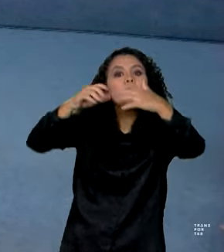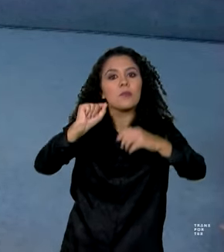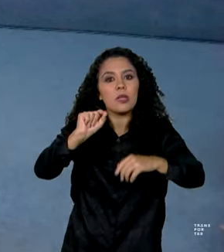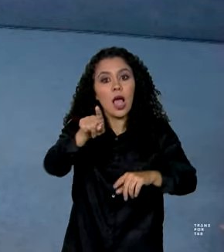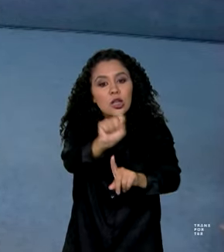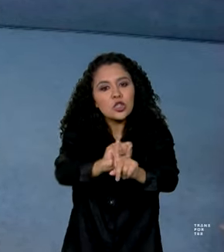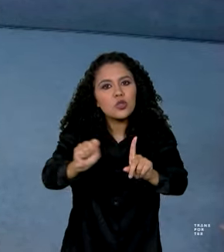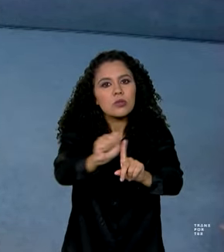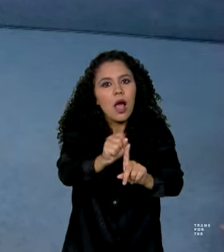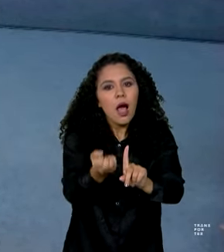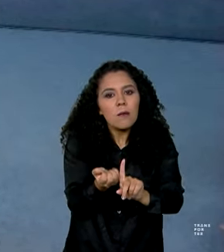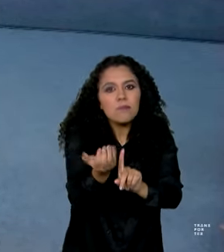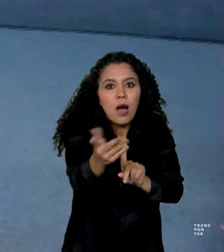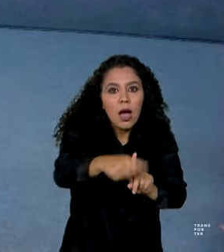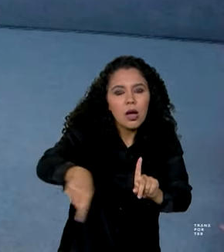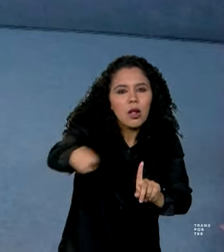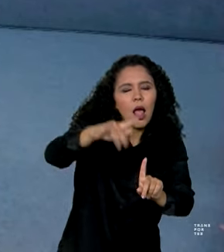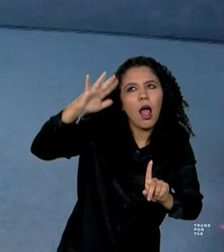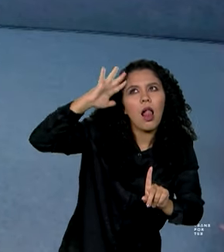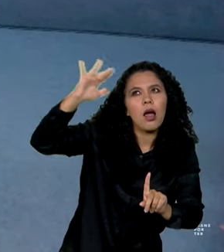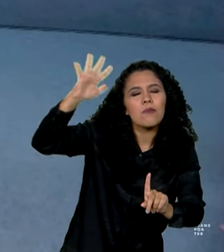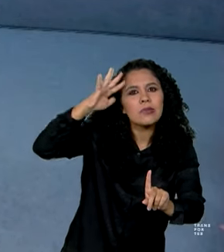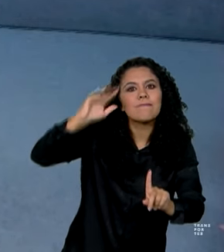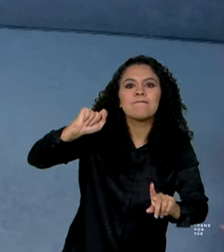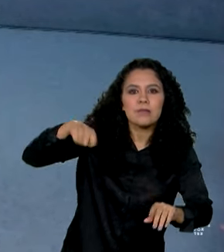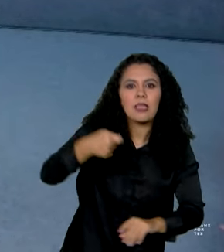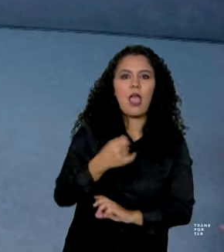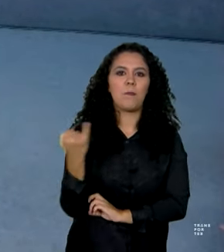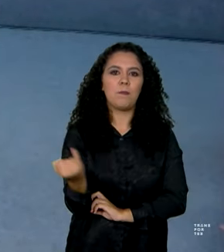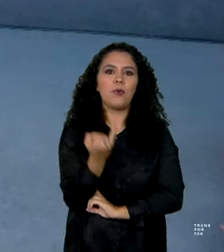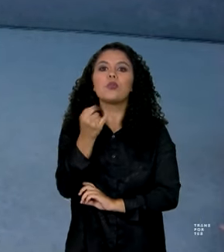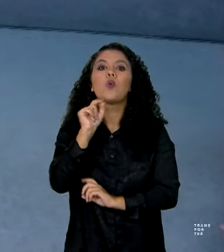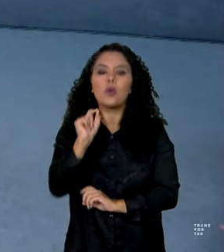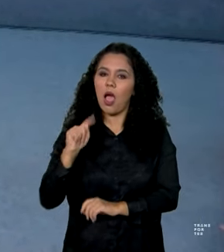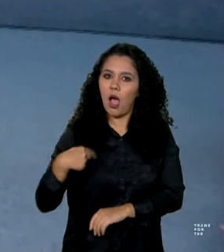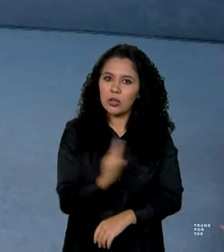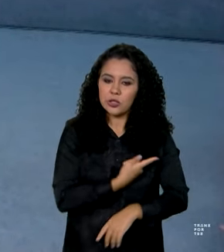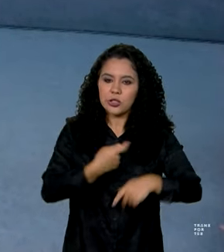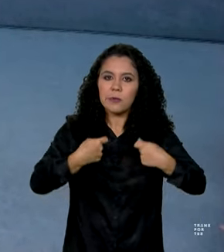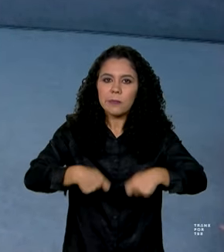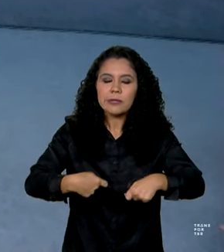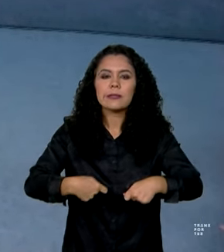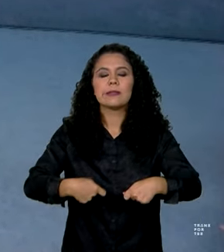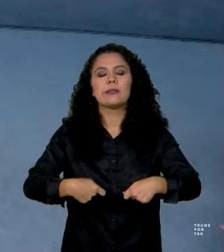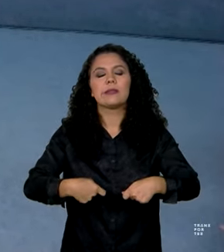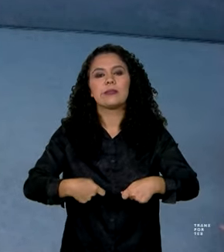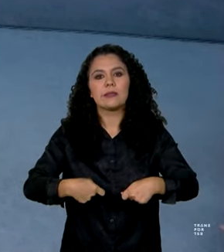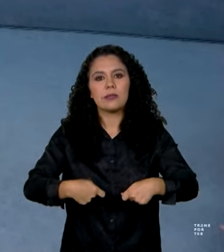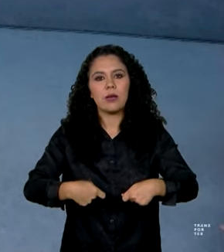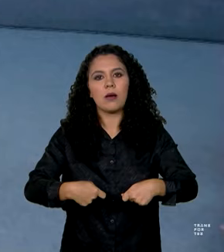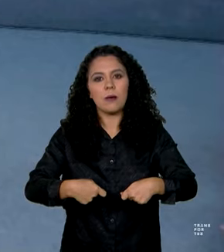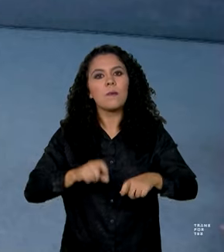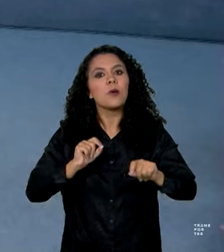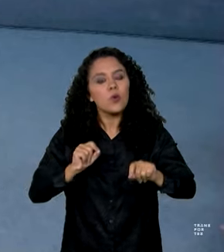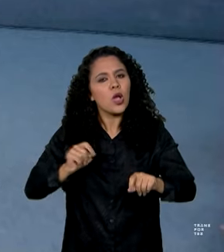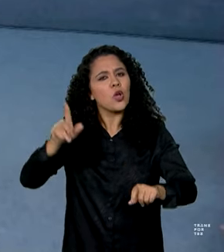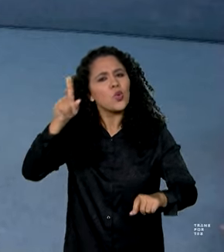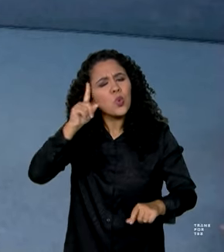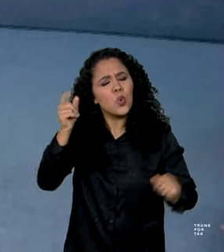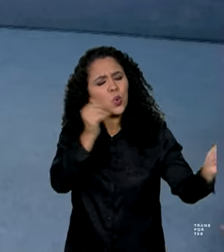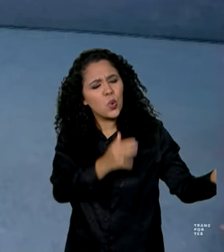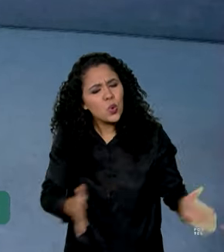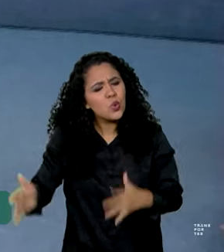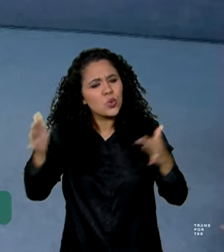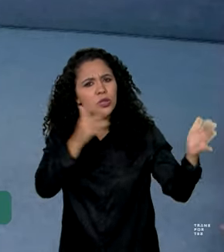sociedade refletir um pouco sobre a importância que nós precisamos colocar no dia a dia de